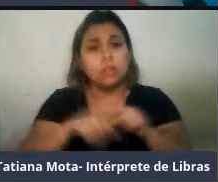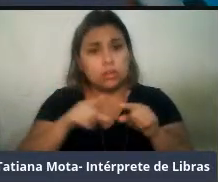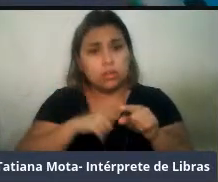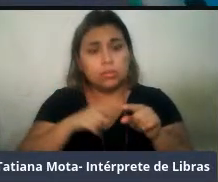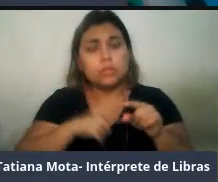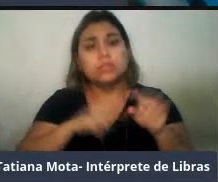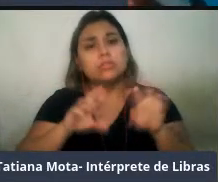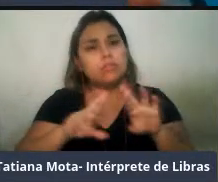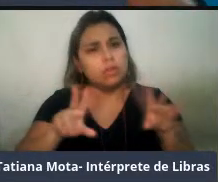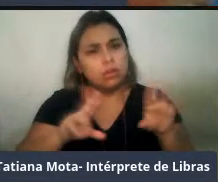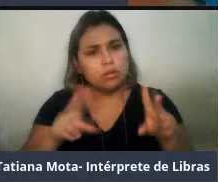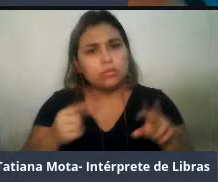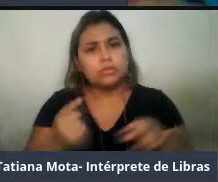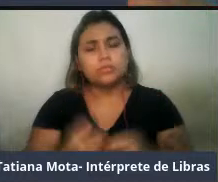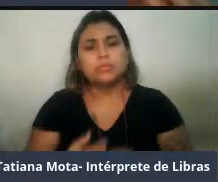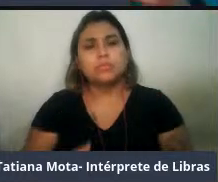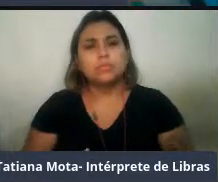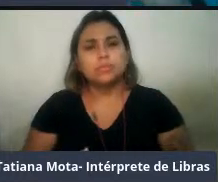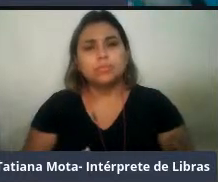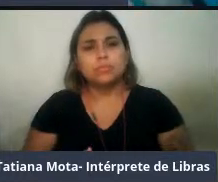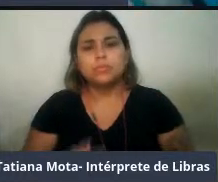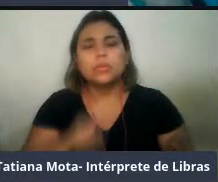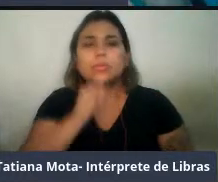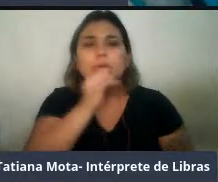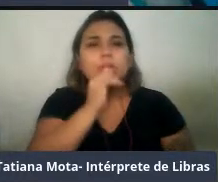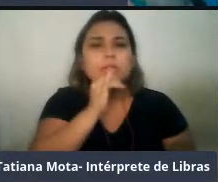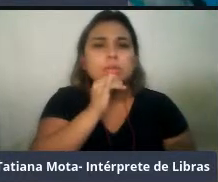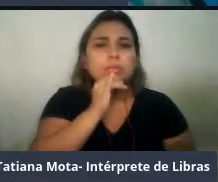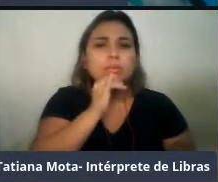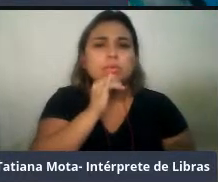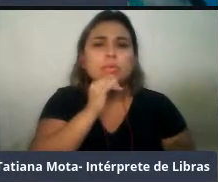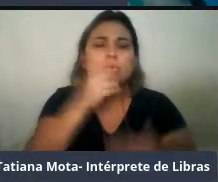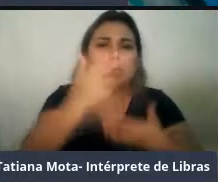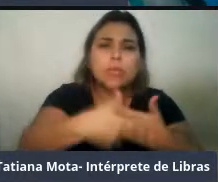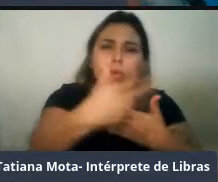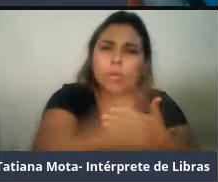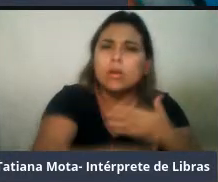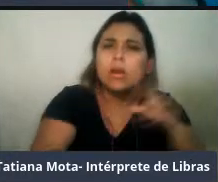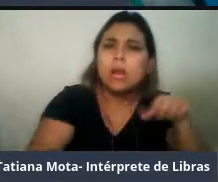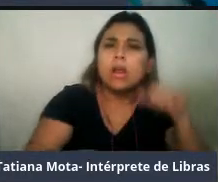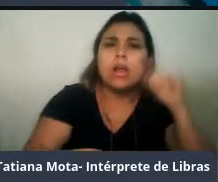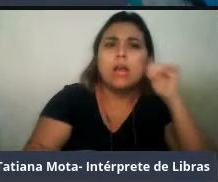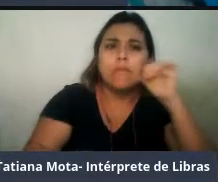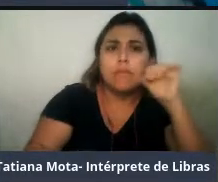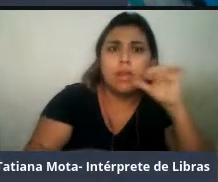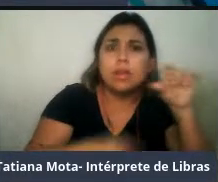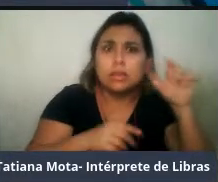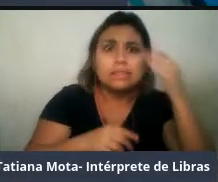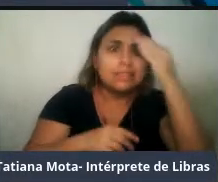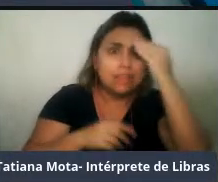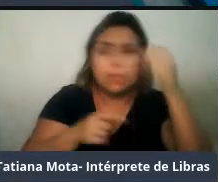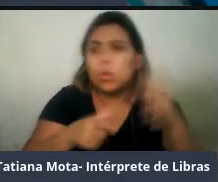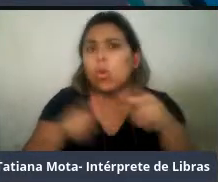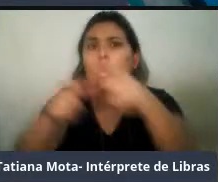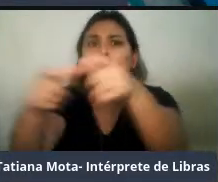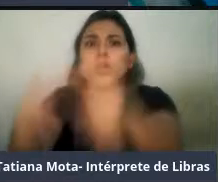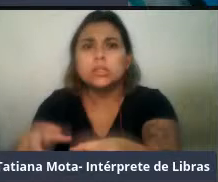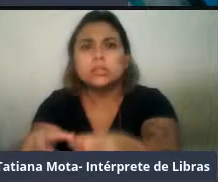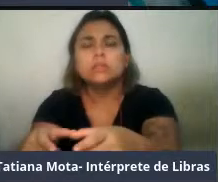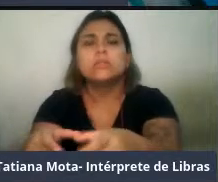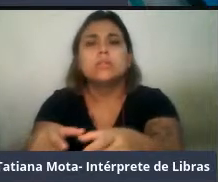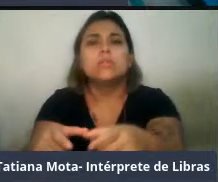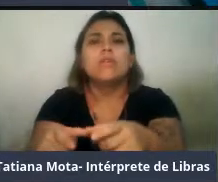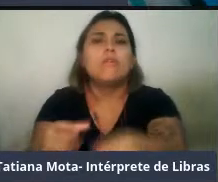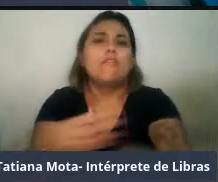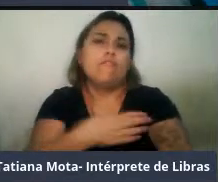eles podem dar, por exemplo, ali para a fêmea uma pista da localização do filhote que está nesse momento em que ele se separa dela e ele emite esses sons,